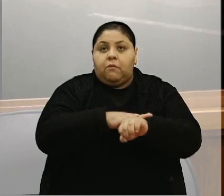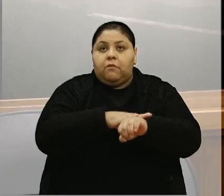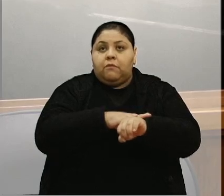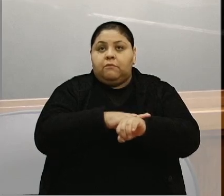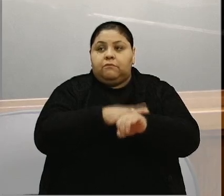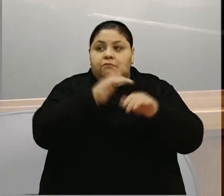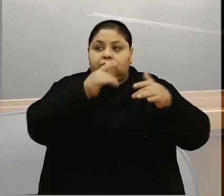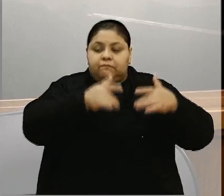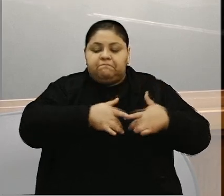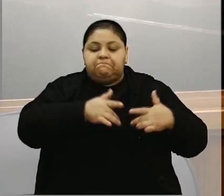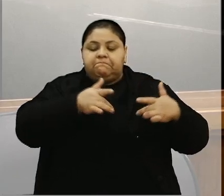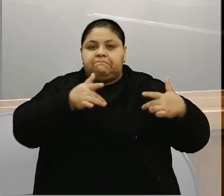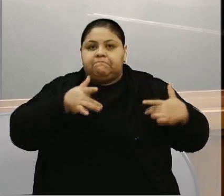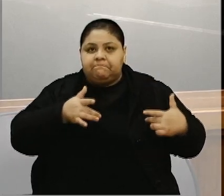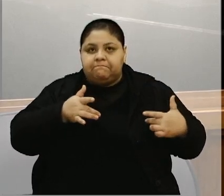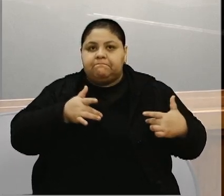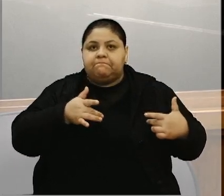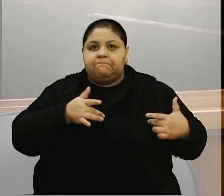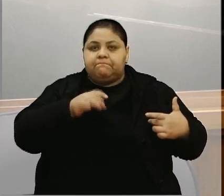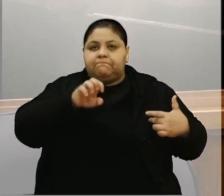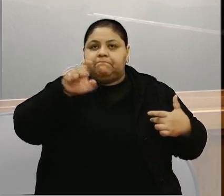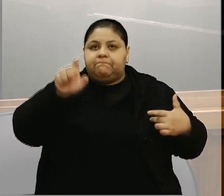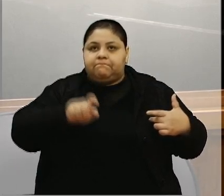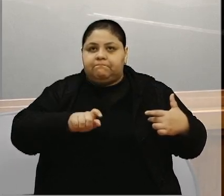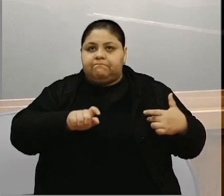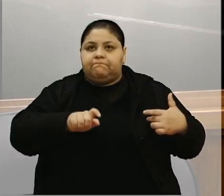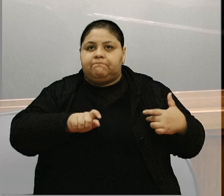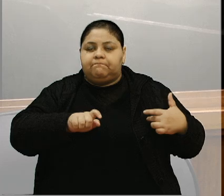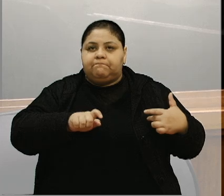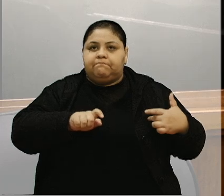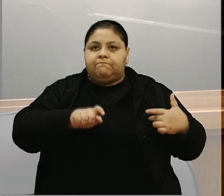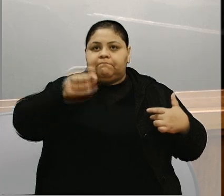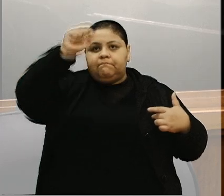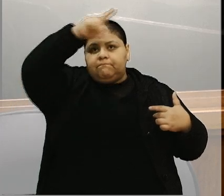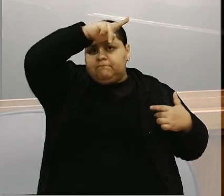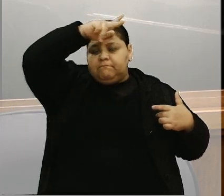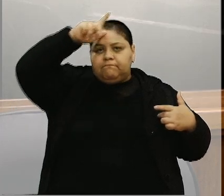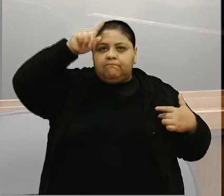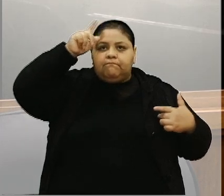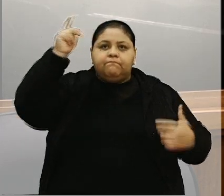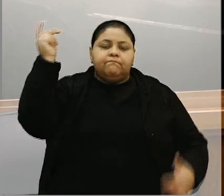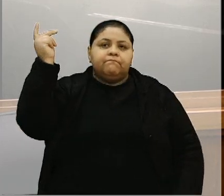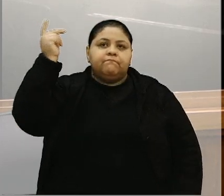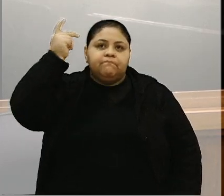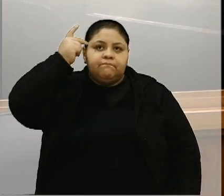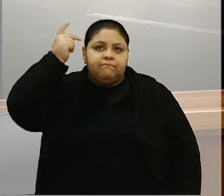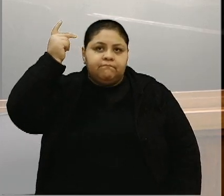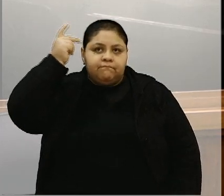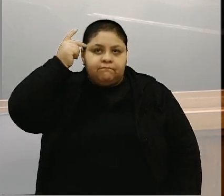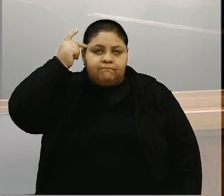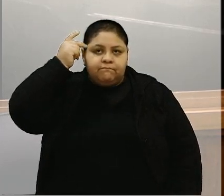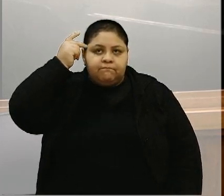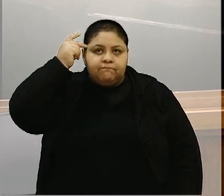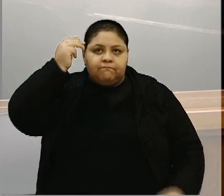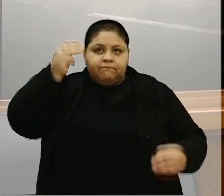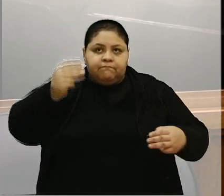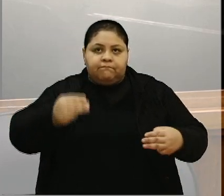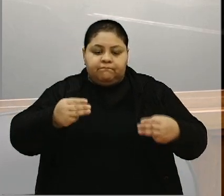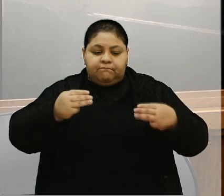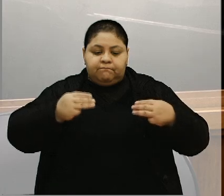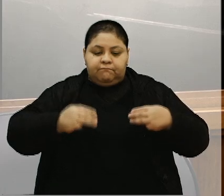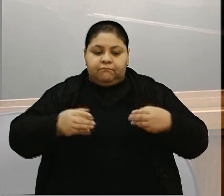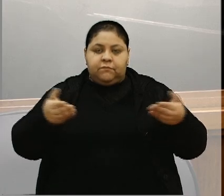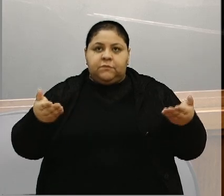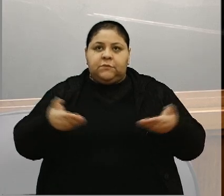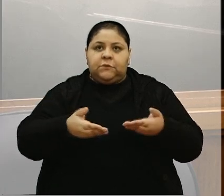solidariedade à ex-prefeita de São Paulo, ex-ministra e atual